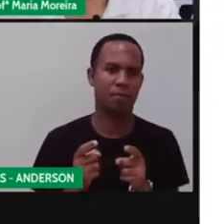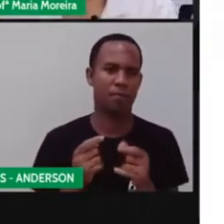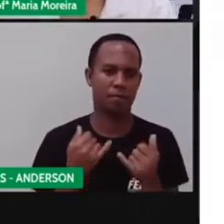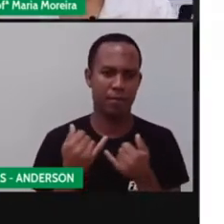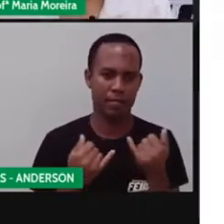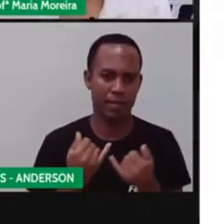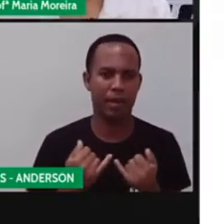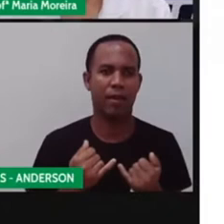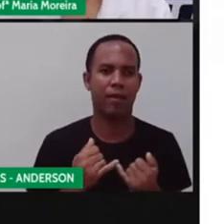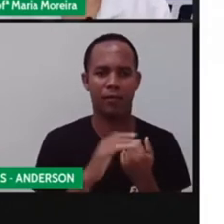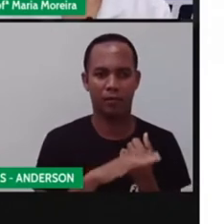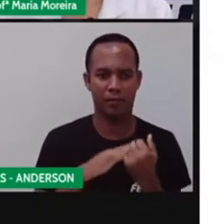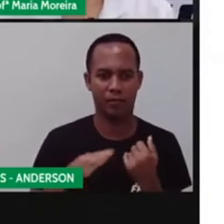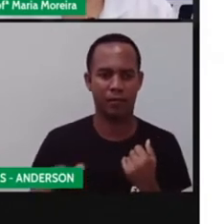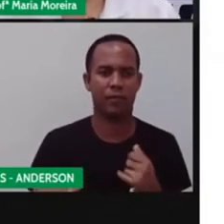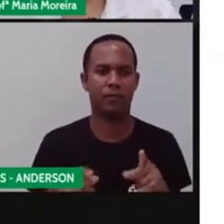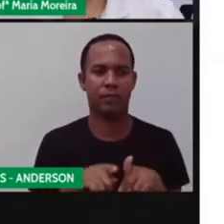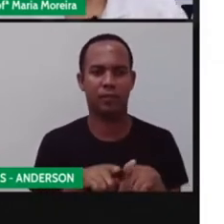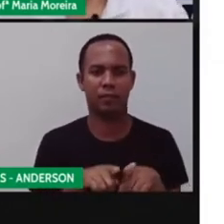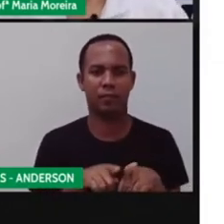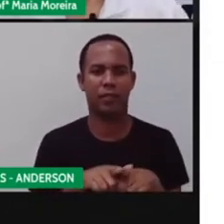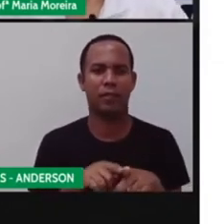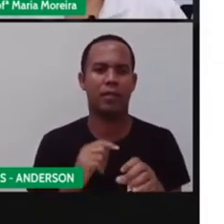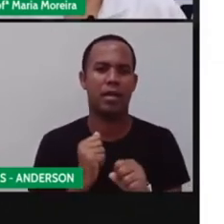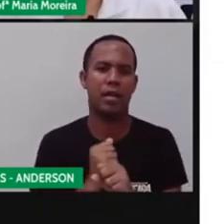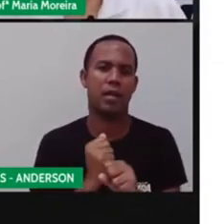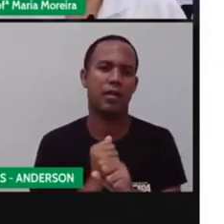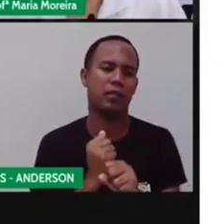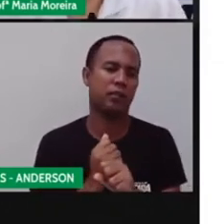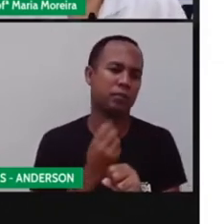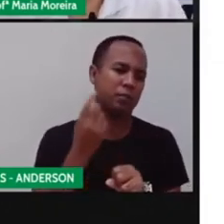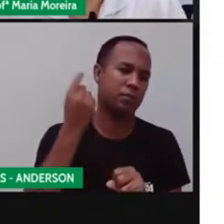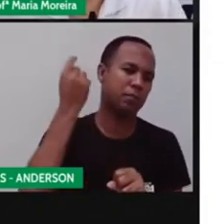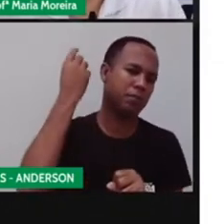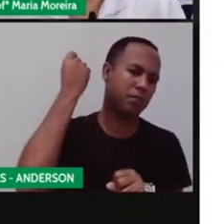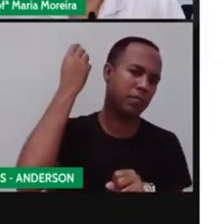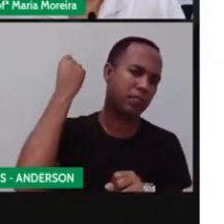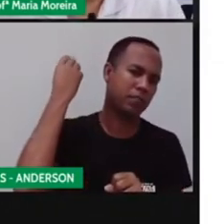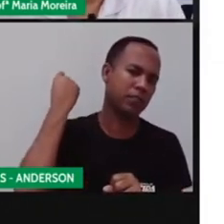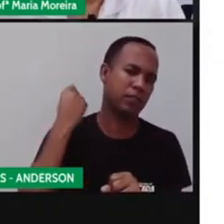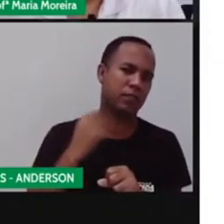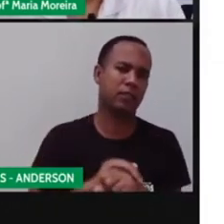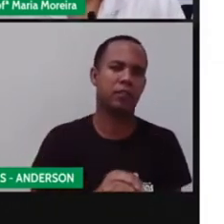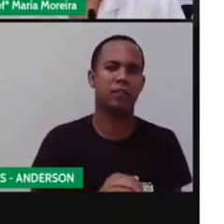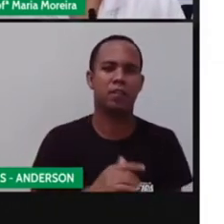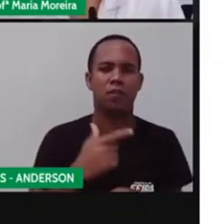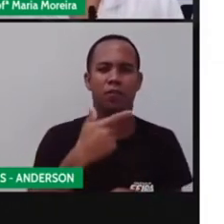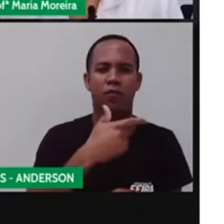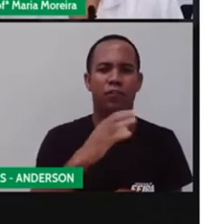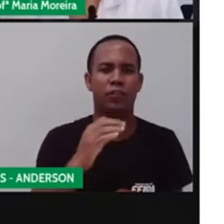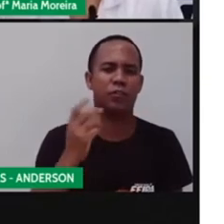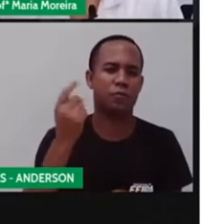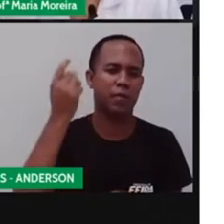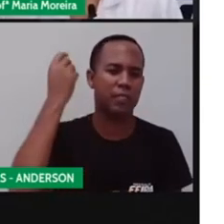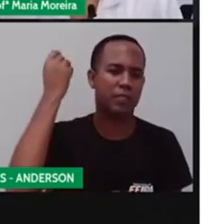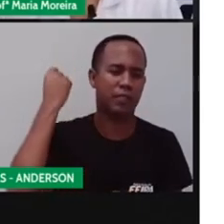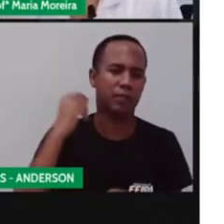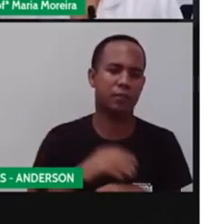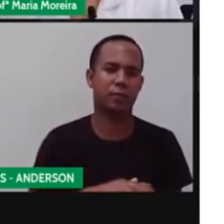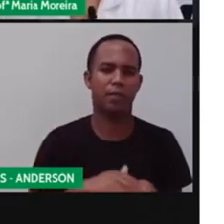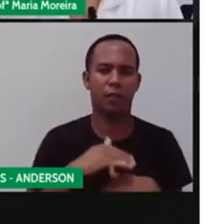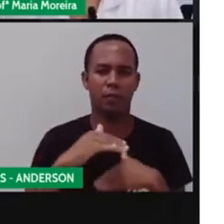brincar em casa. Isso foi quando, nos primeiros anos do século XX, né? Com o passar dos